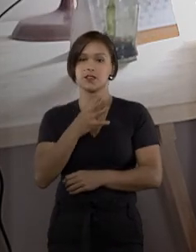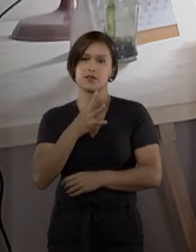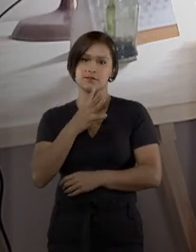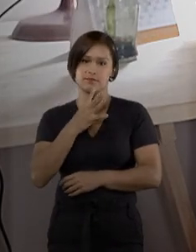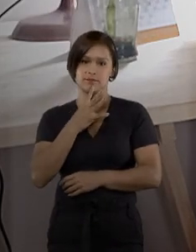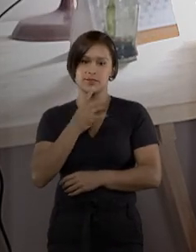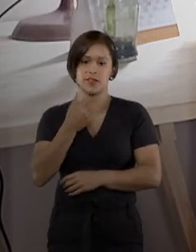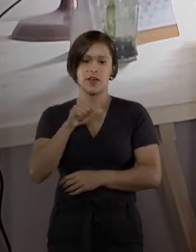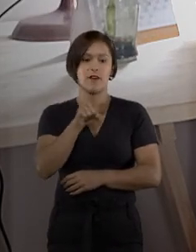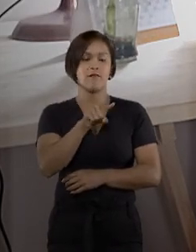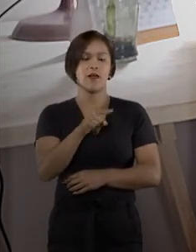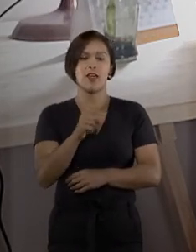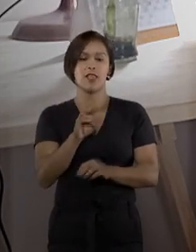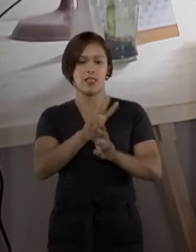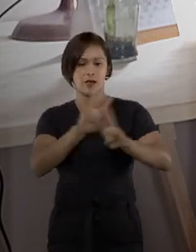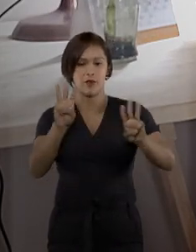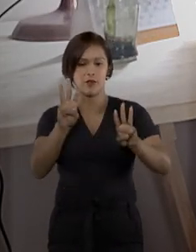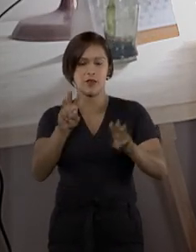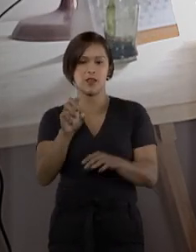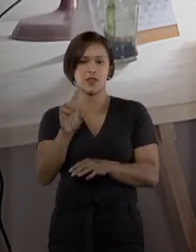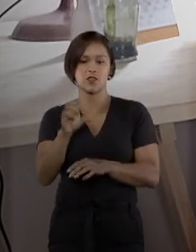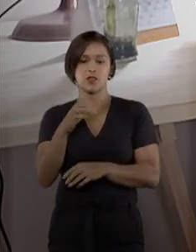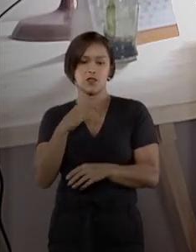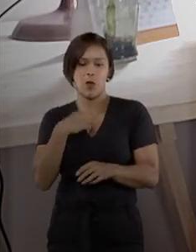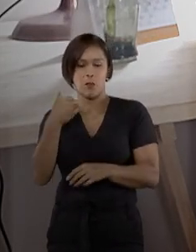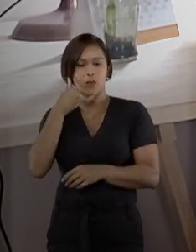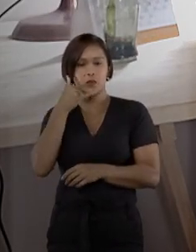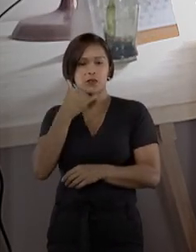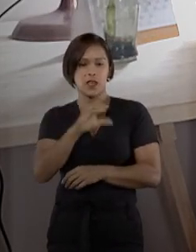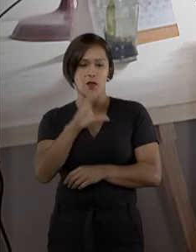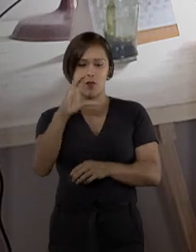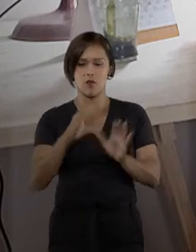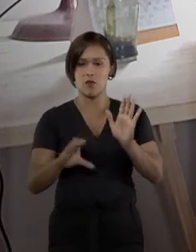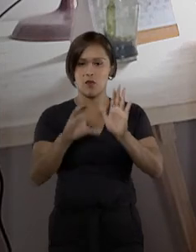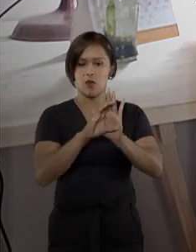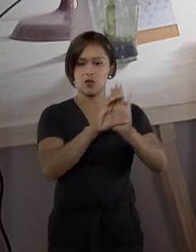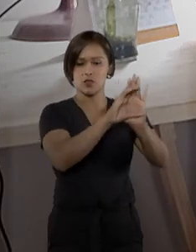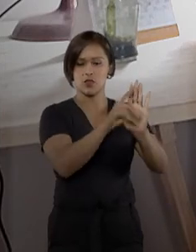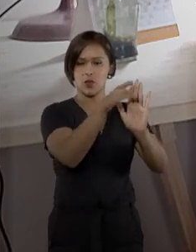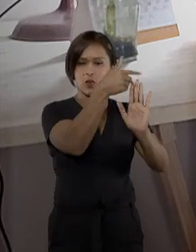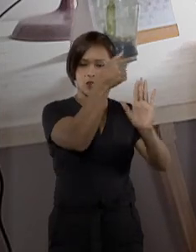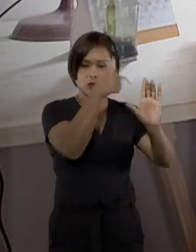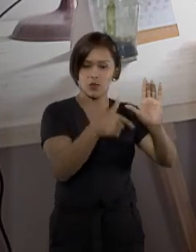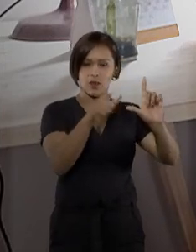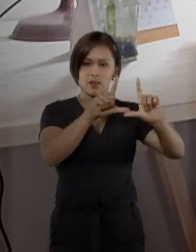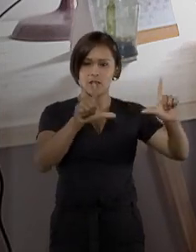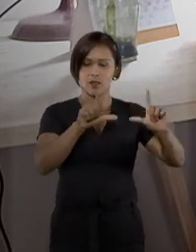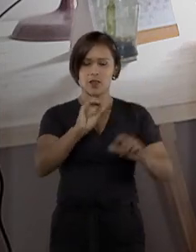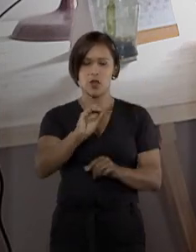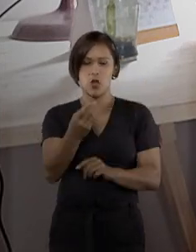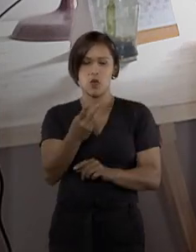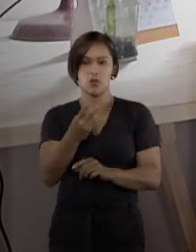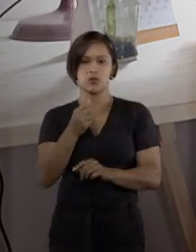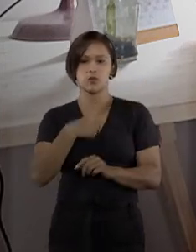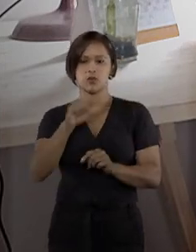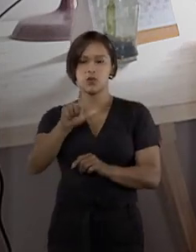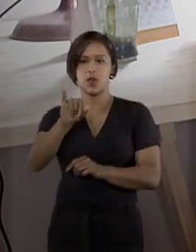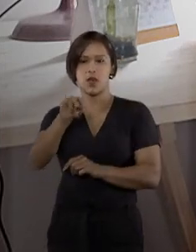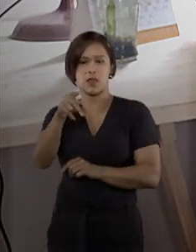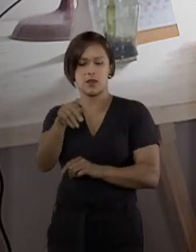conferir. É só apontar o celular para o QR Code que está aqui na tela ou clicar no link aí na descrição.